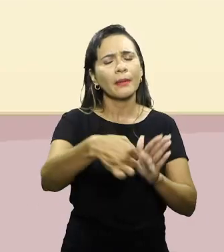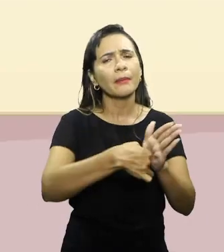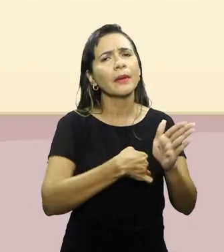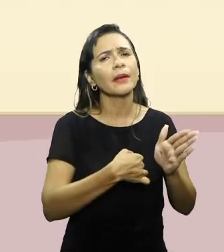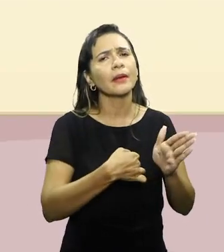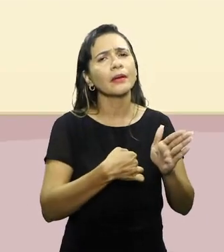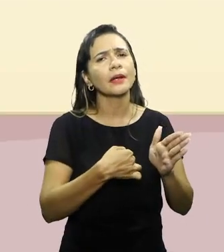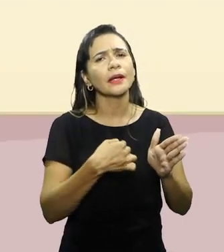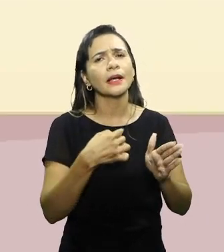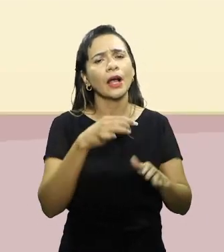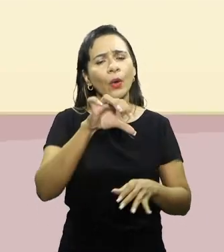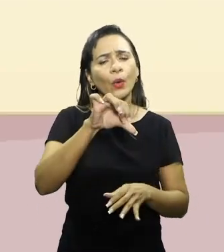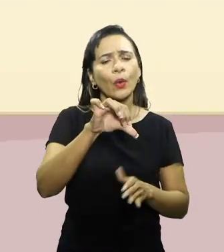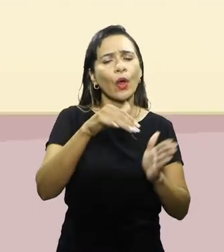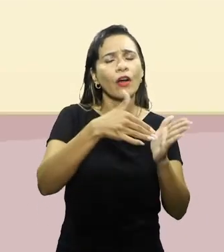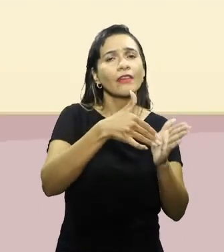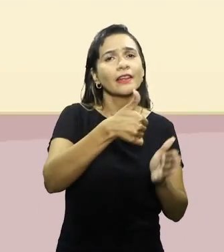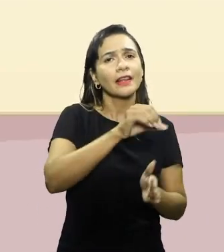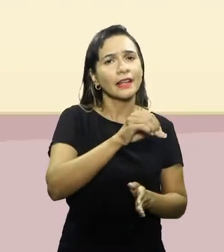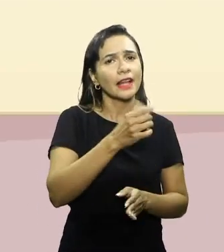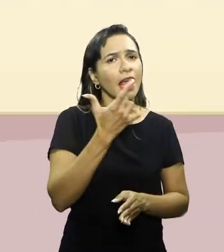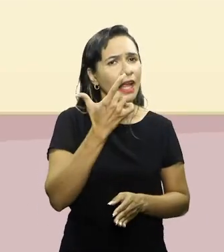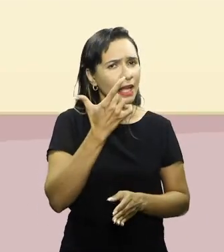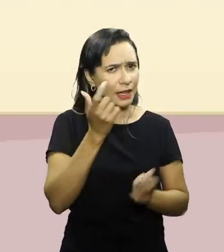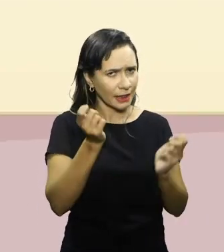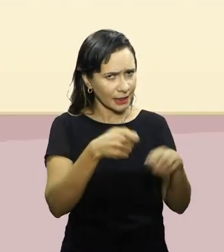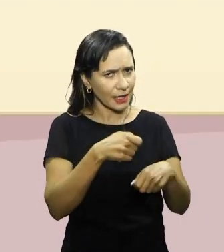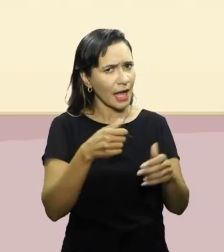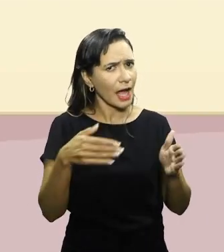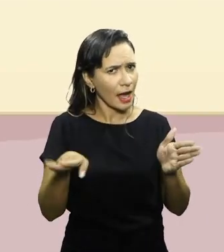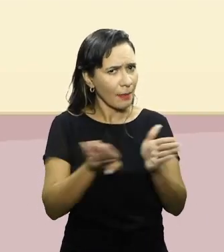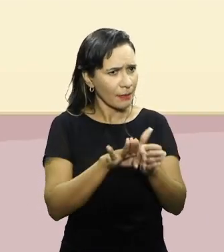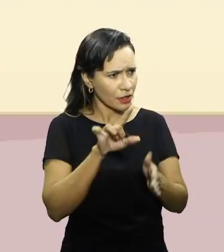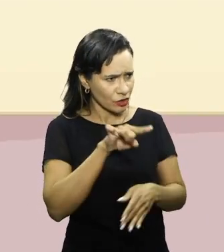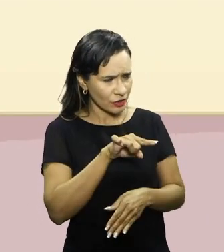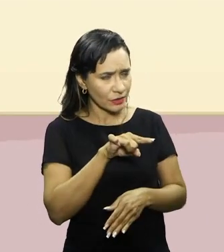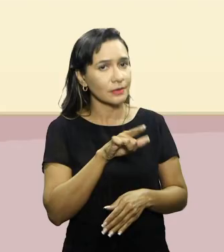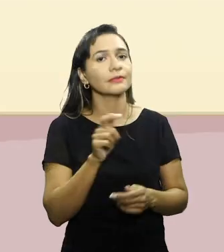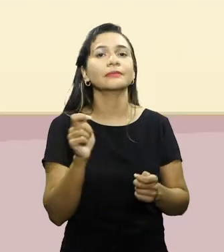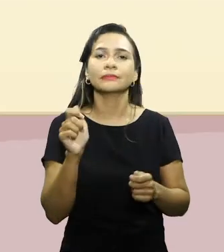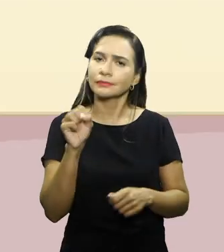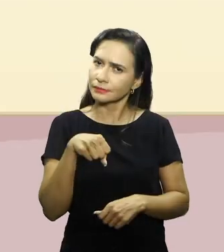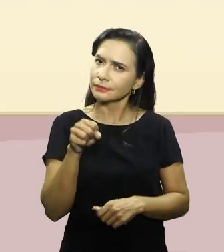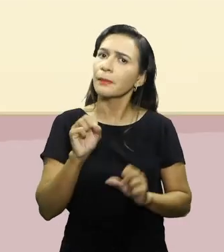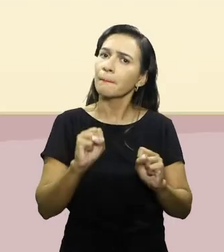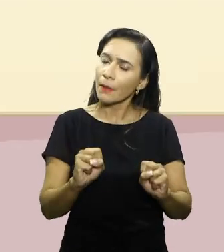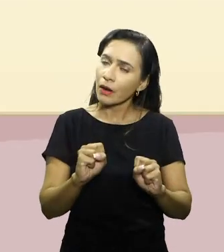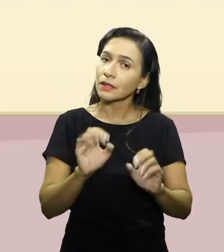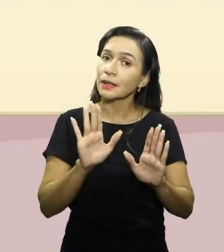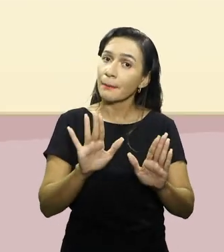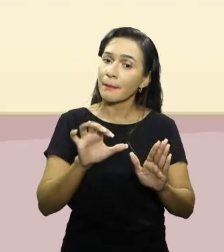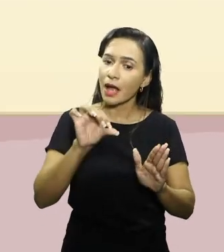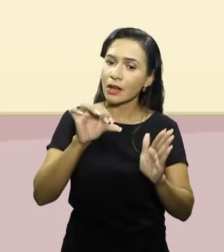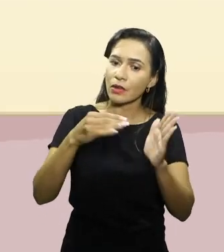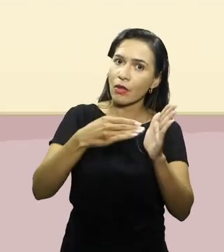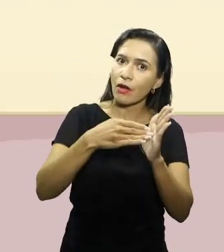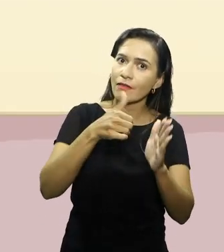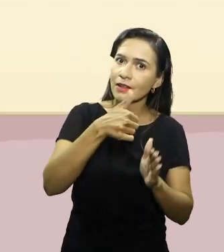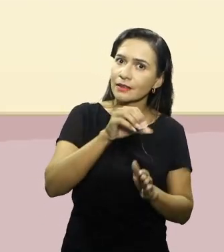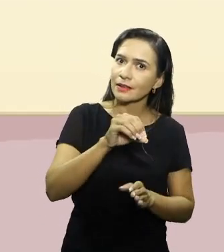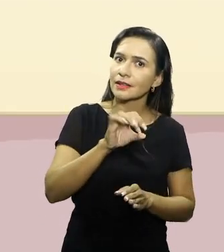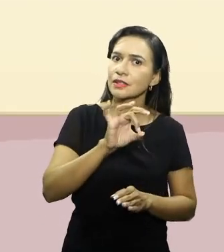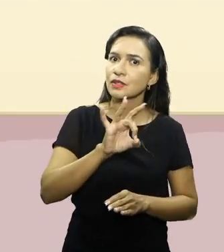e 10? Eu posso chegar lá? Pode, certo? Você pode chegar em uma classificação 9 e 10, mas essa classificação só é